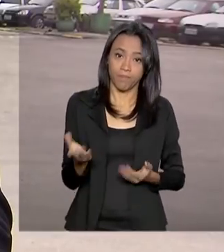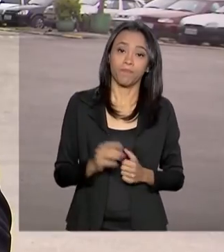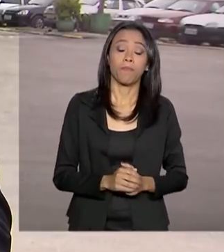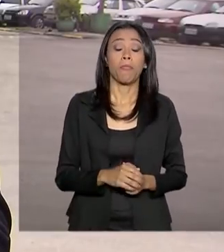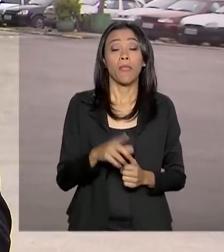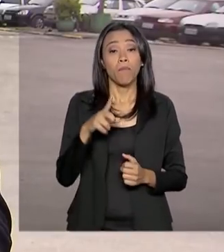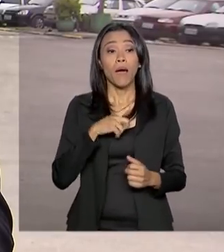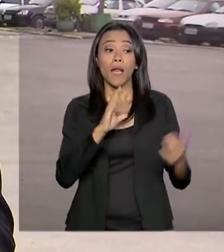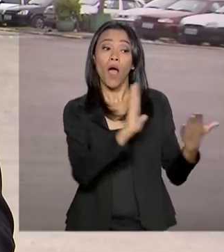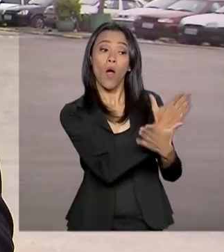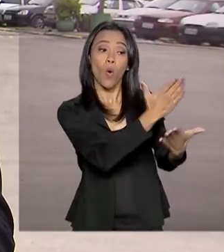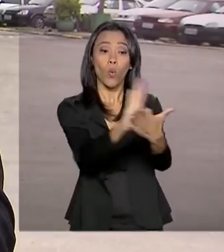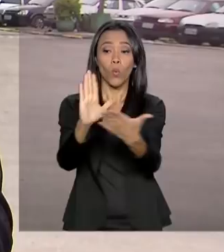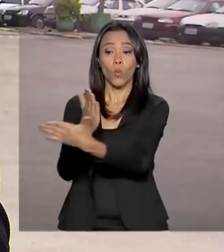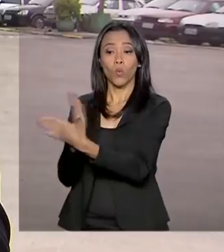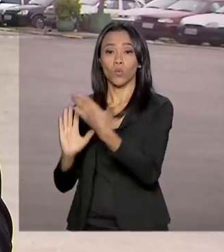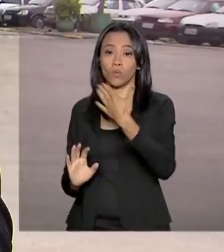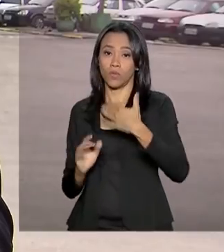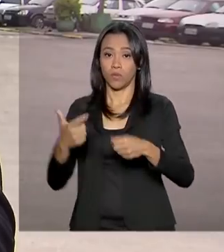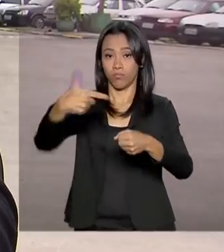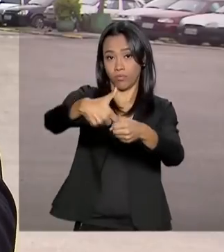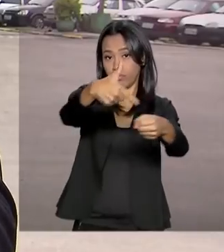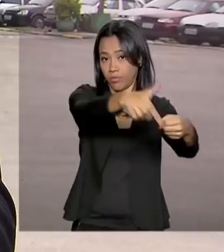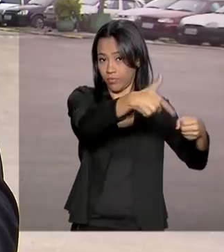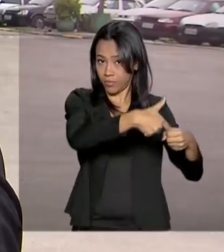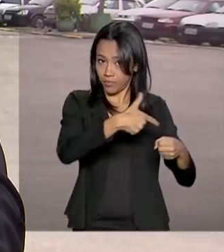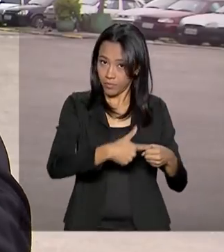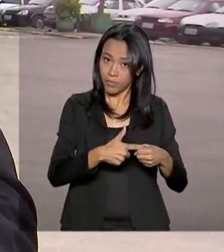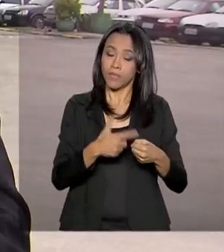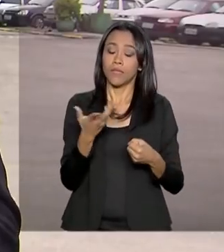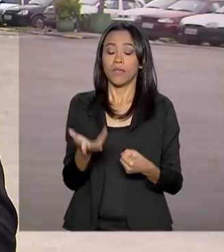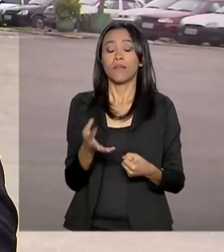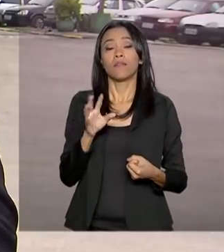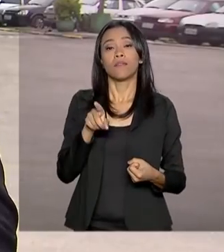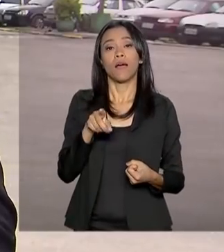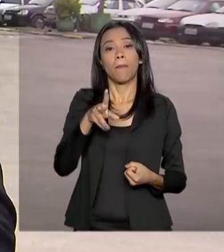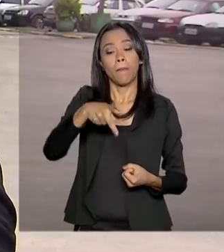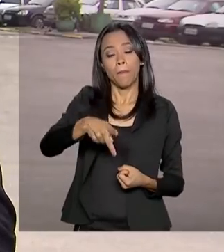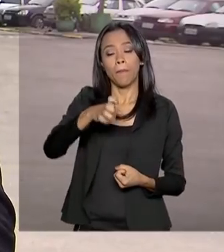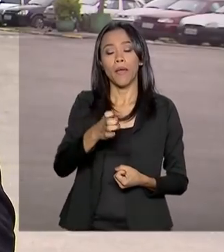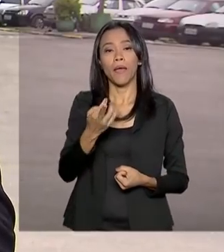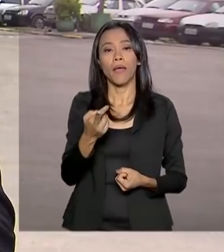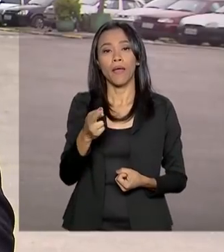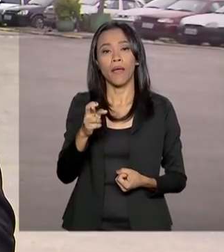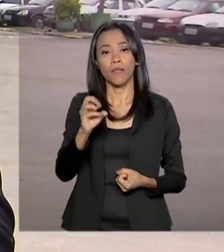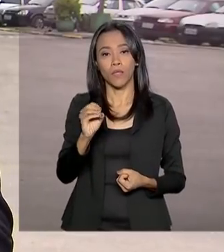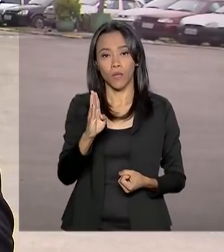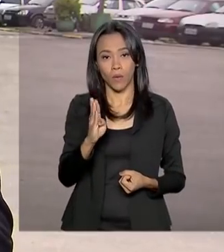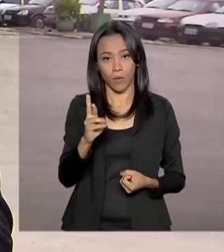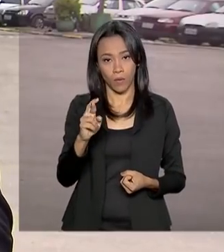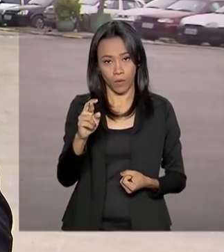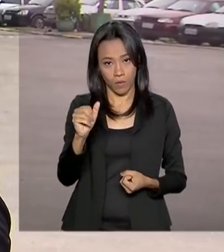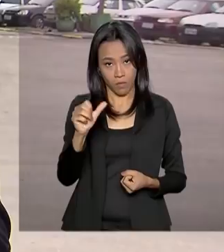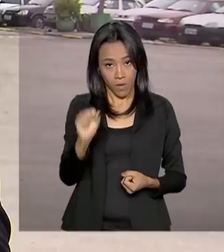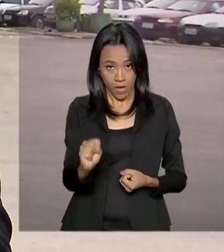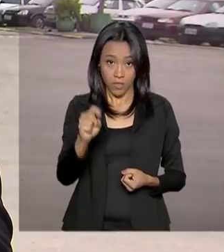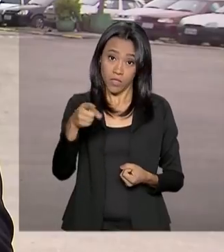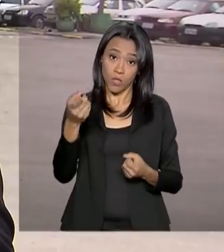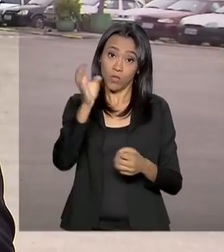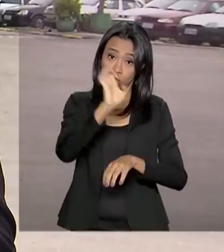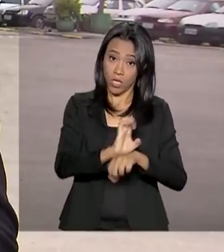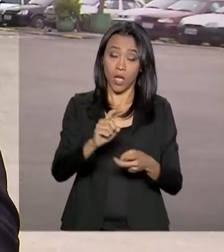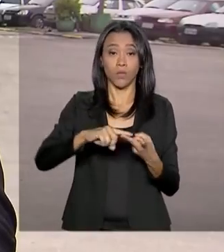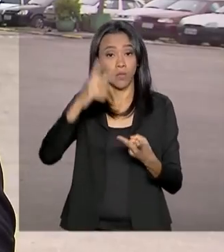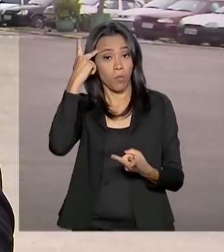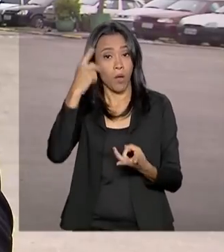da rede Petrobras, siga bem nos estados de São Paulo, Rio de Janeiro e Paraná. A partir do dia